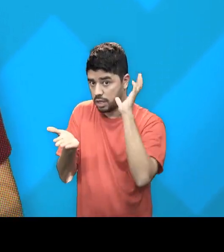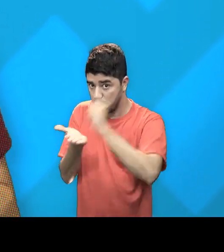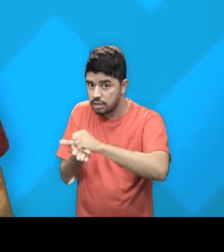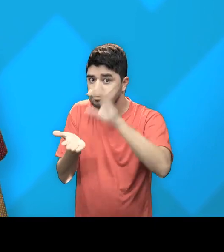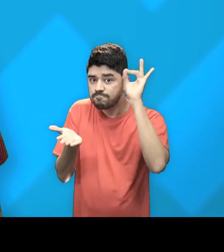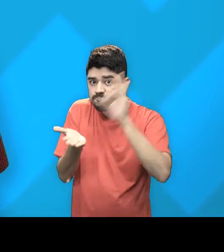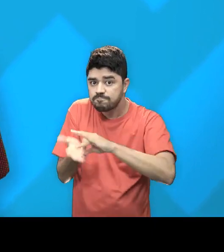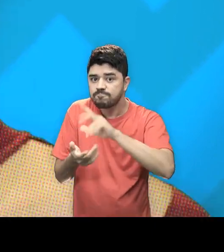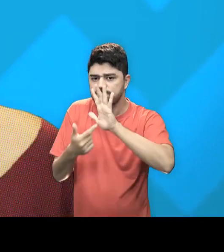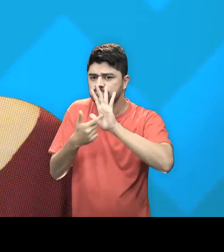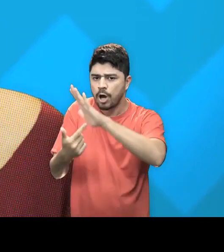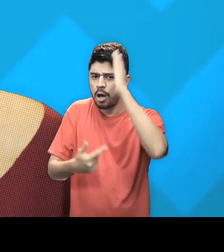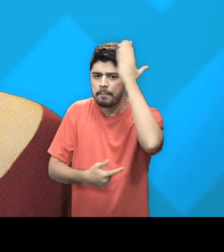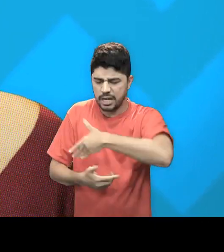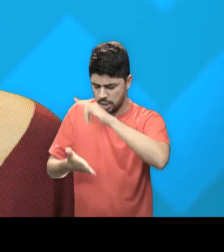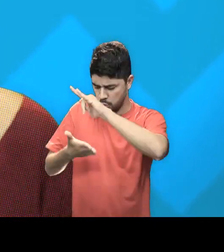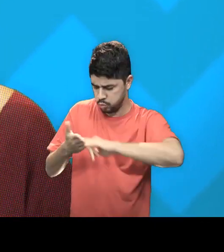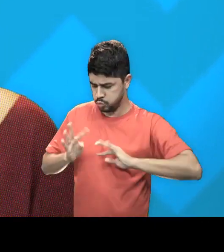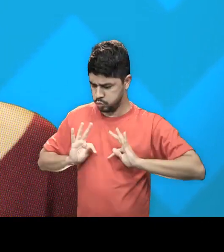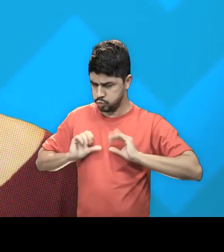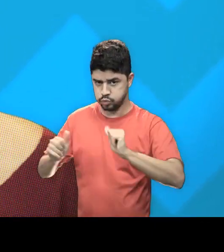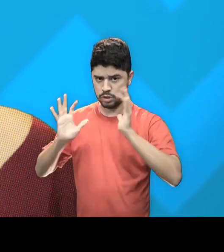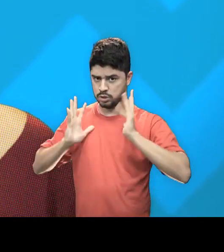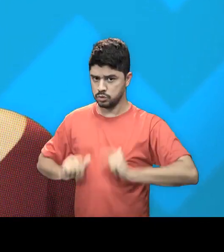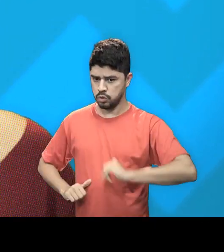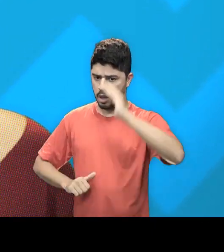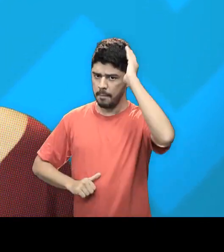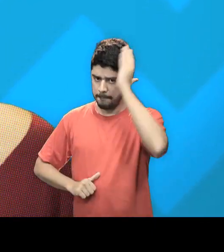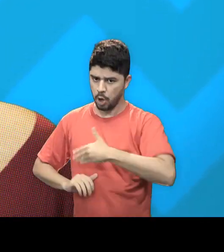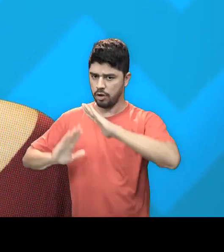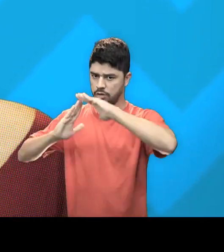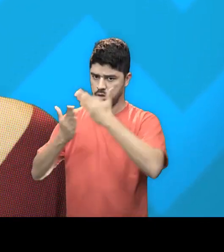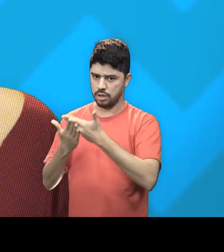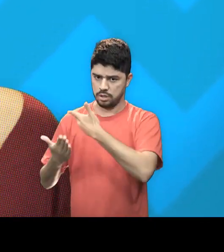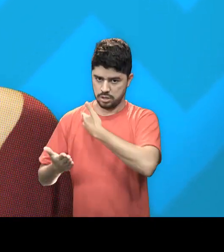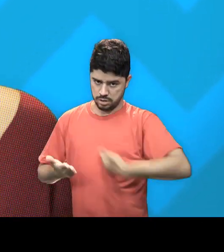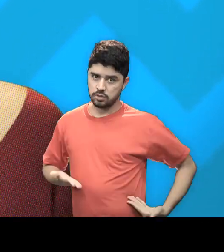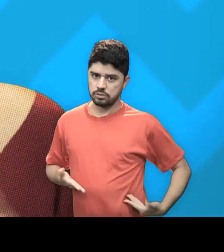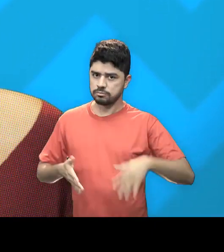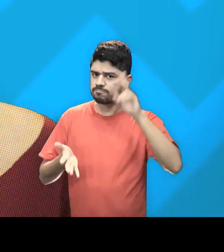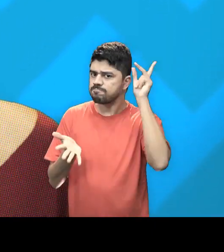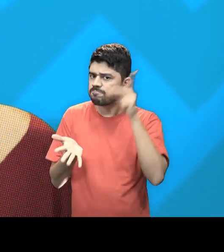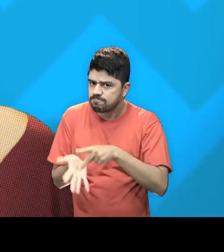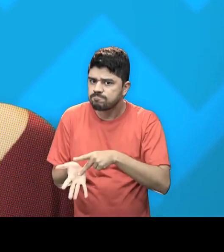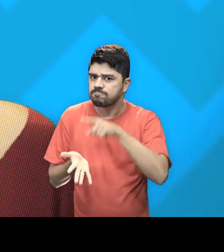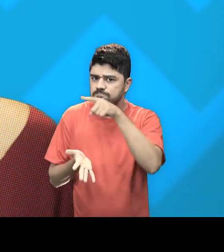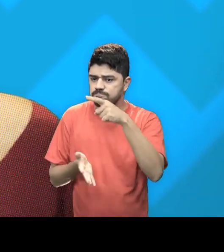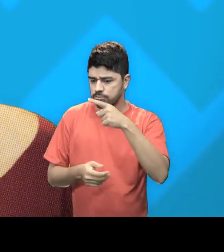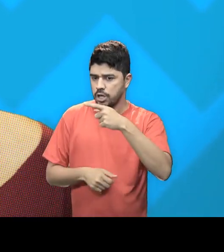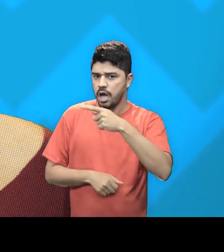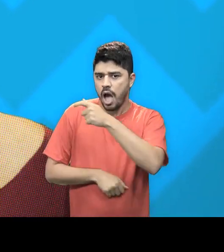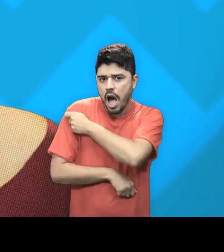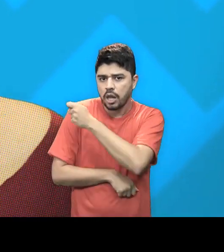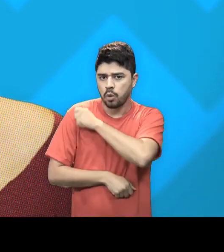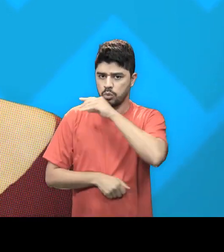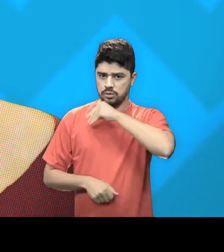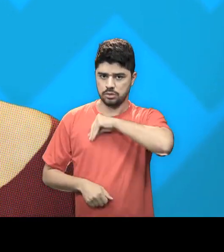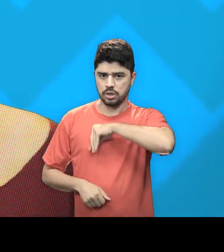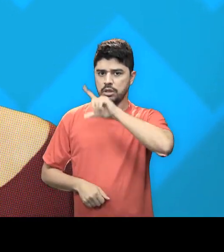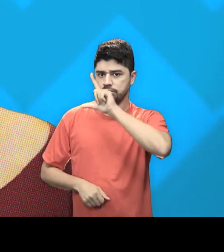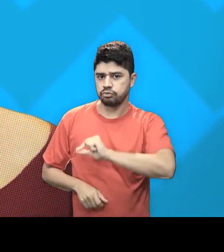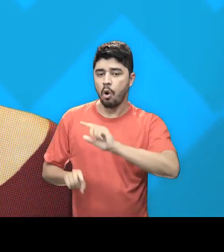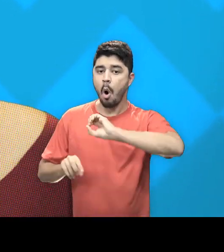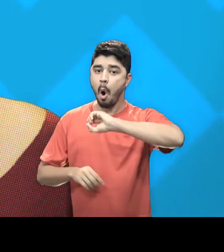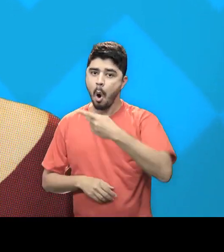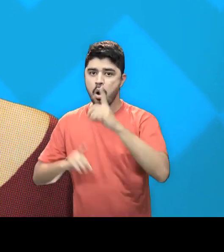efetivar a sua matrícula. E lá você apresenta toda a documentação comprovando que você cursou e concluiu o ensino médio em escola pública, que é estudante